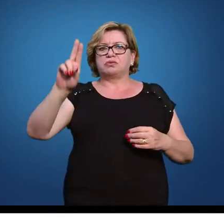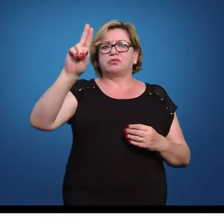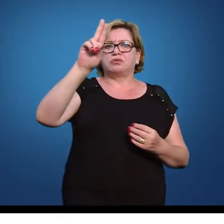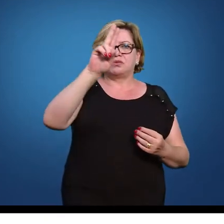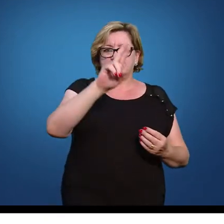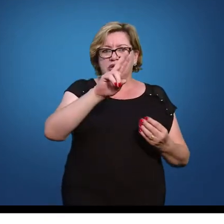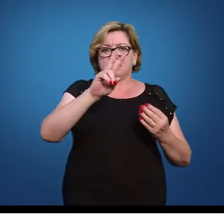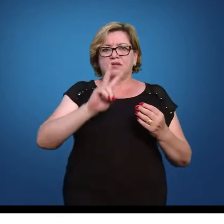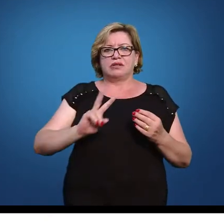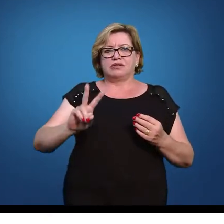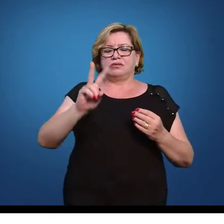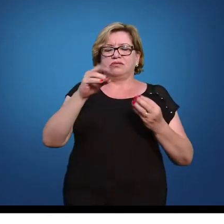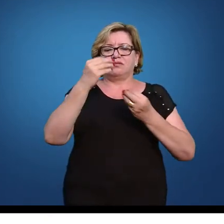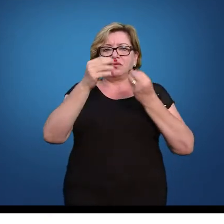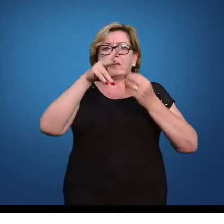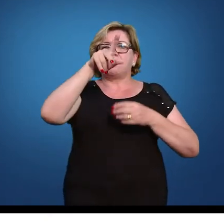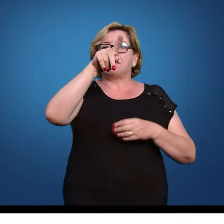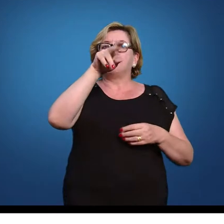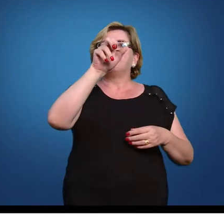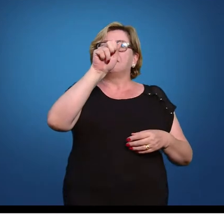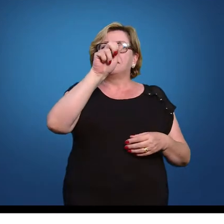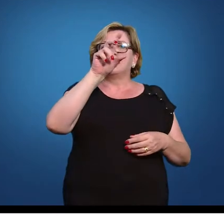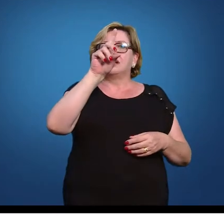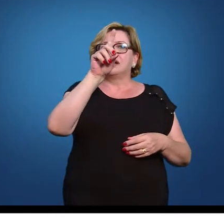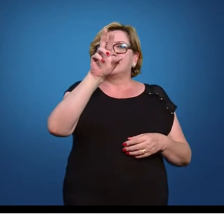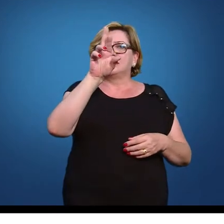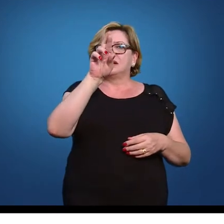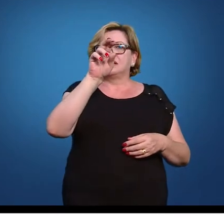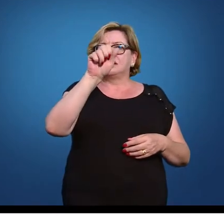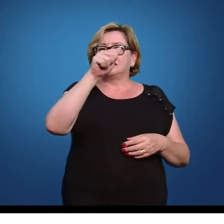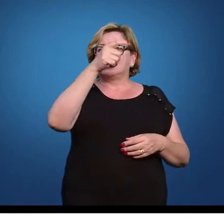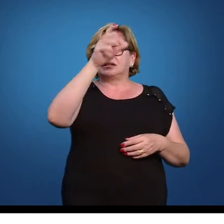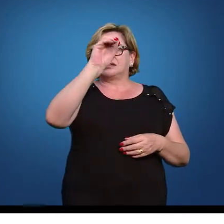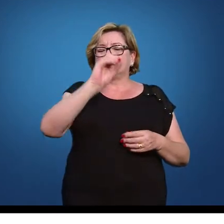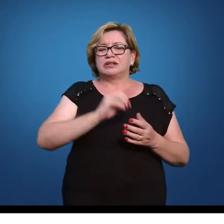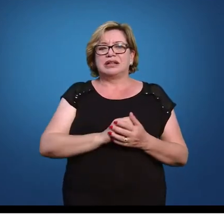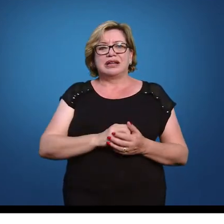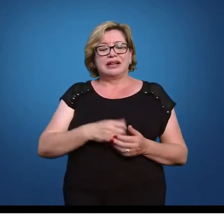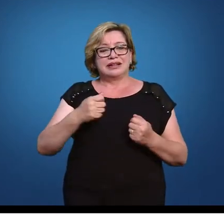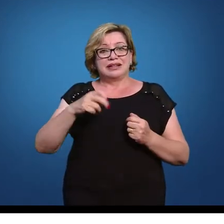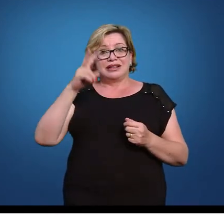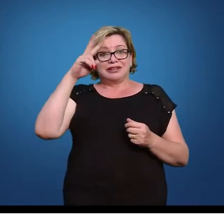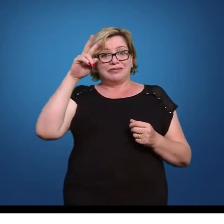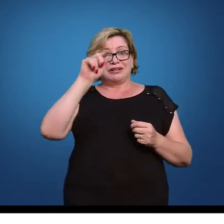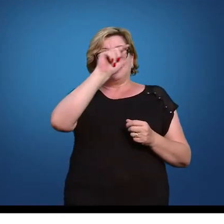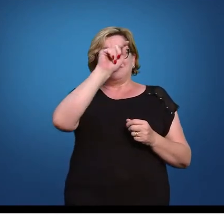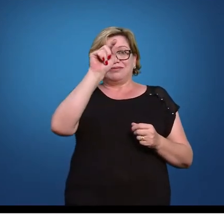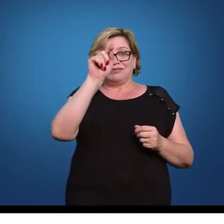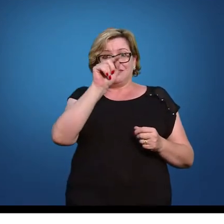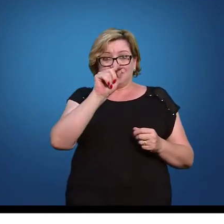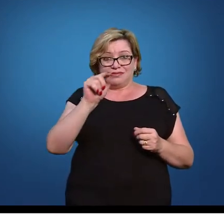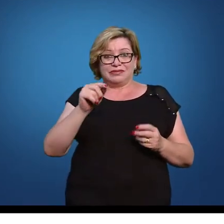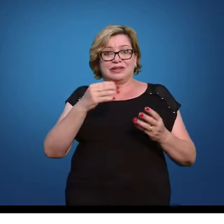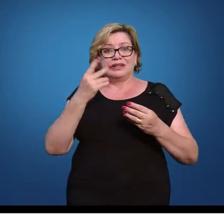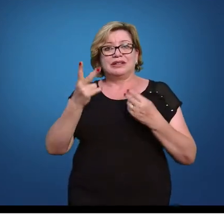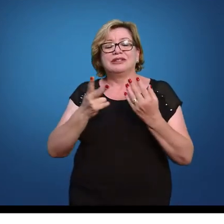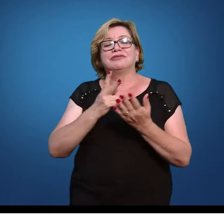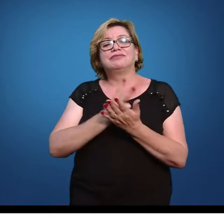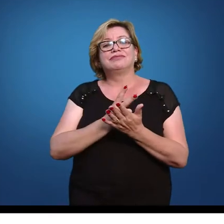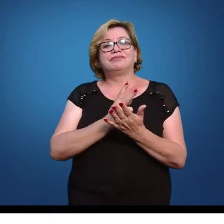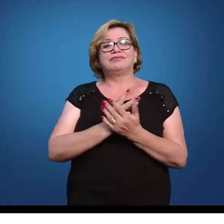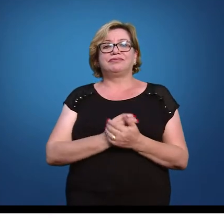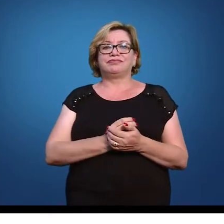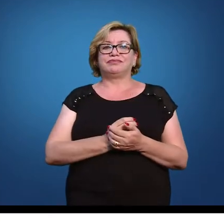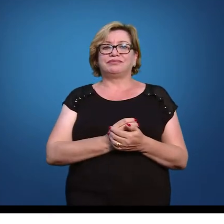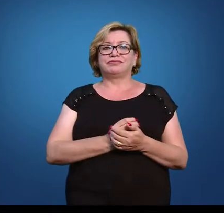para poder usar a tabela. E aí, gente vai lembrar do nosso score Z. É ele que a gente usa para padronizar.